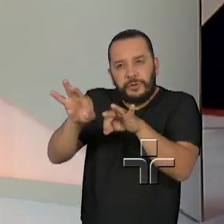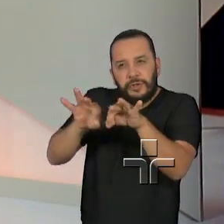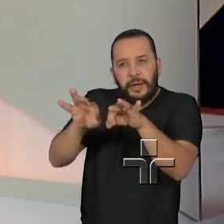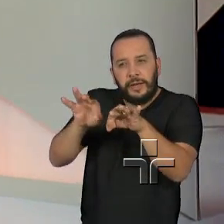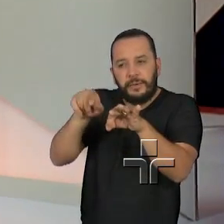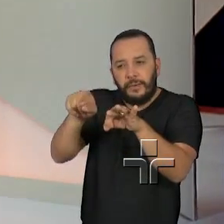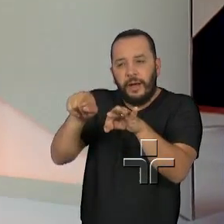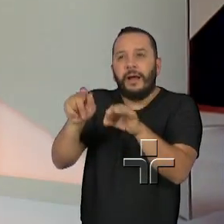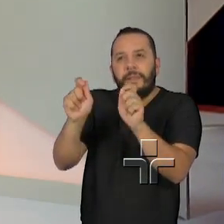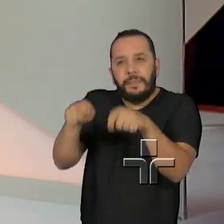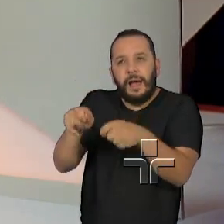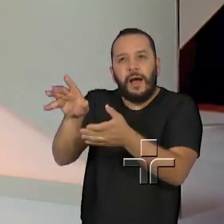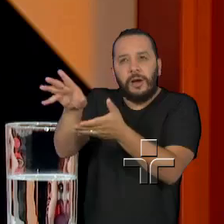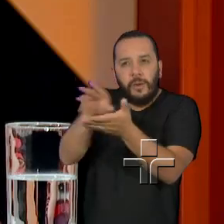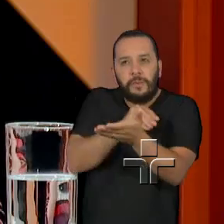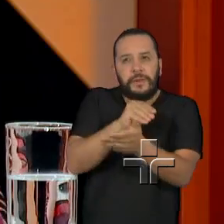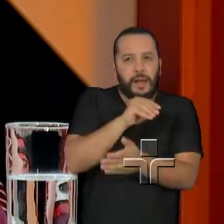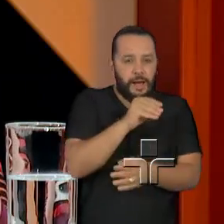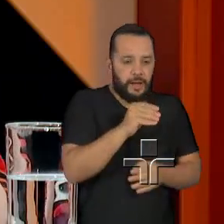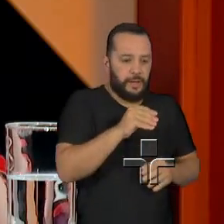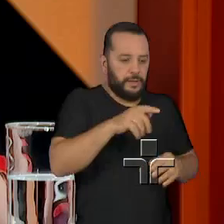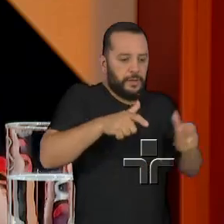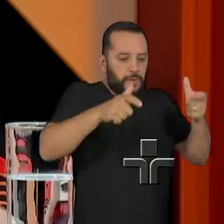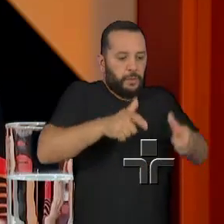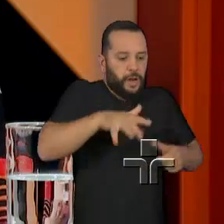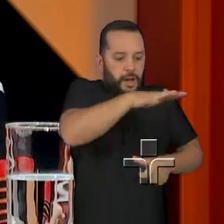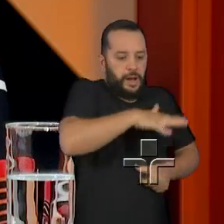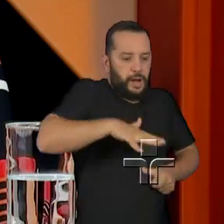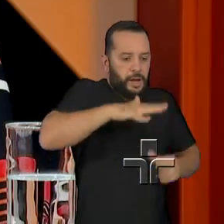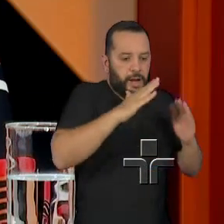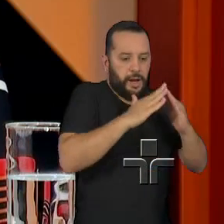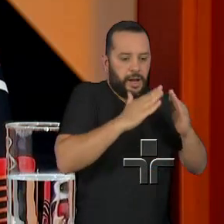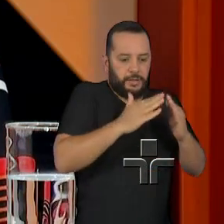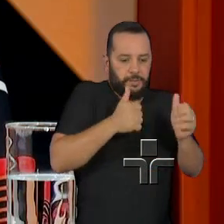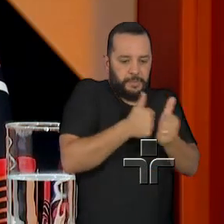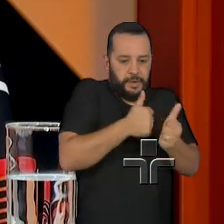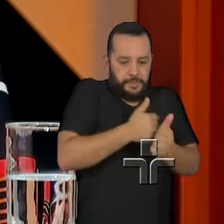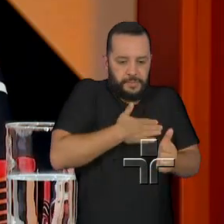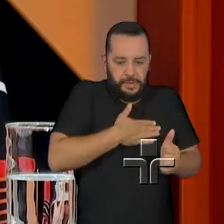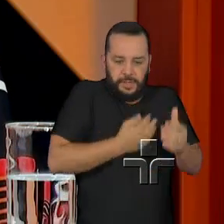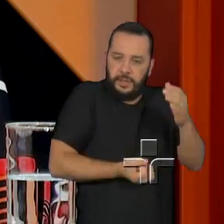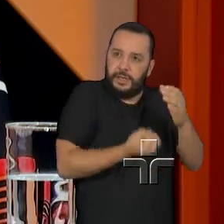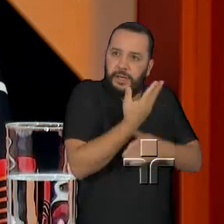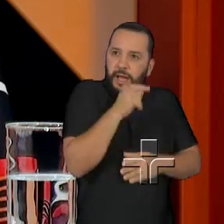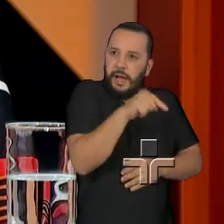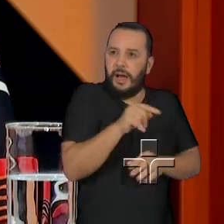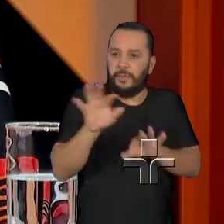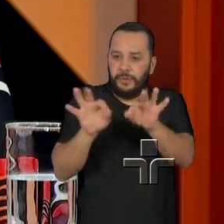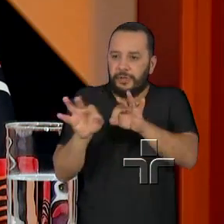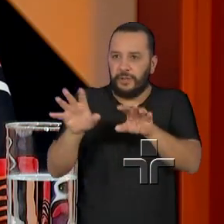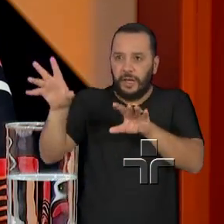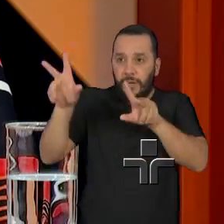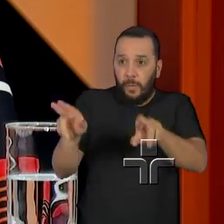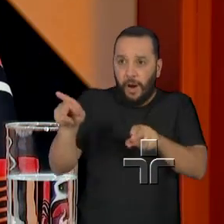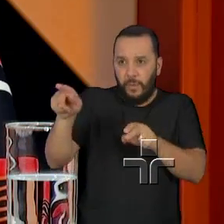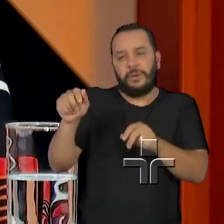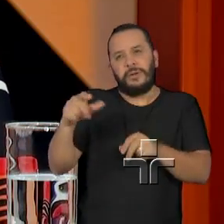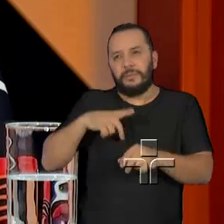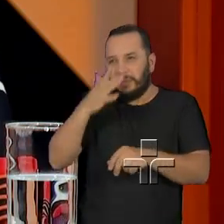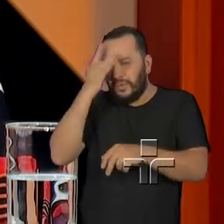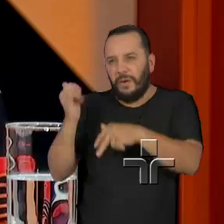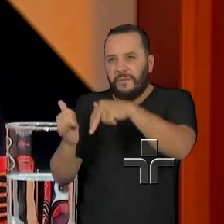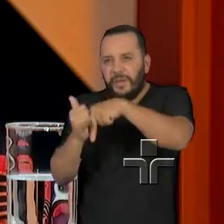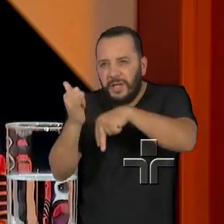desenvolver na sua região o que é necessário. É uma ferramenta fácil de ser usada, ela é acessível e ela pode ajudar